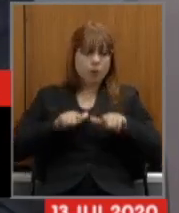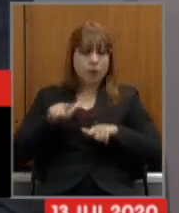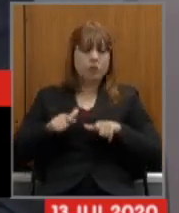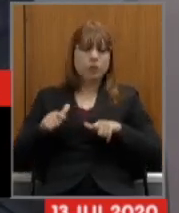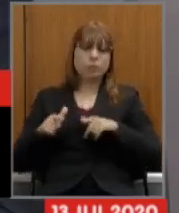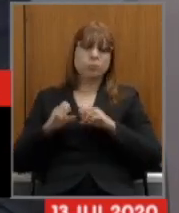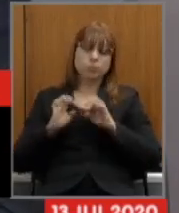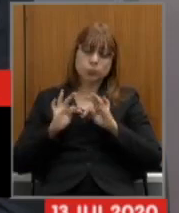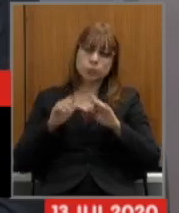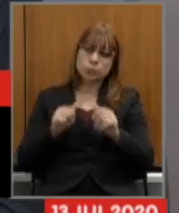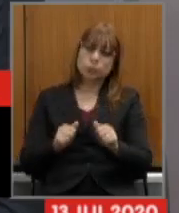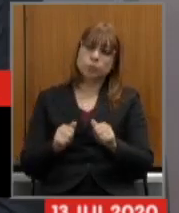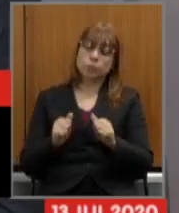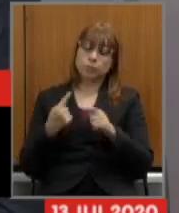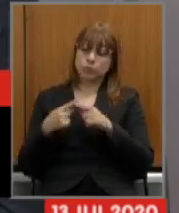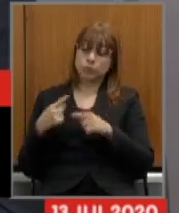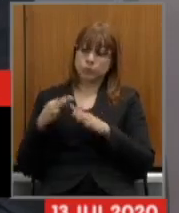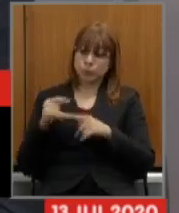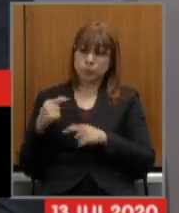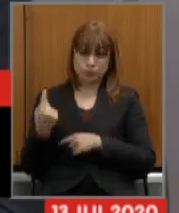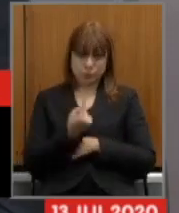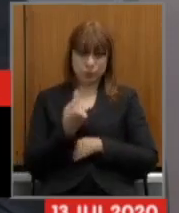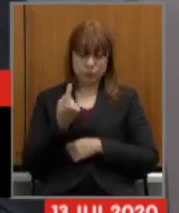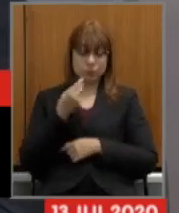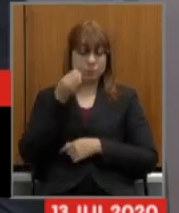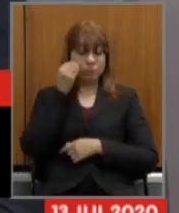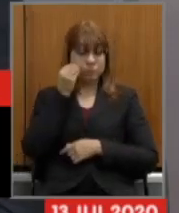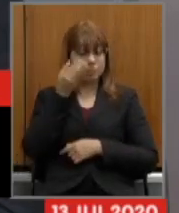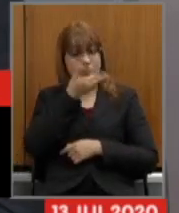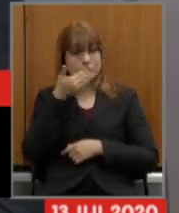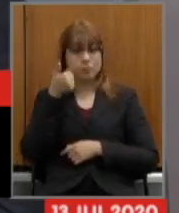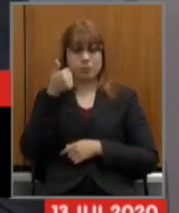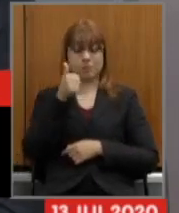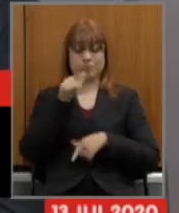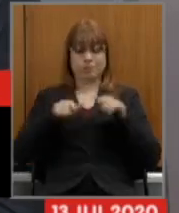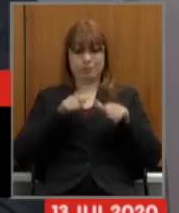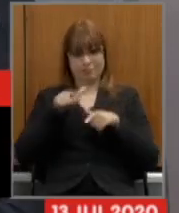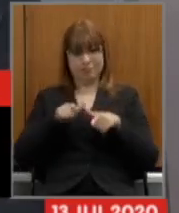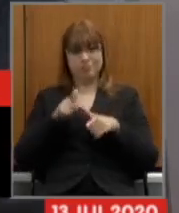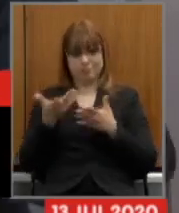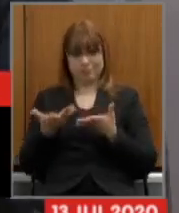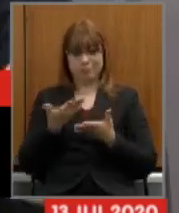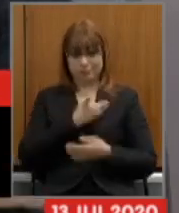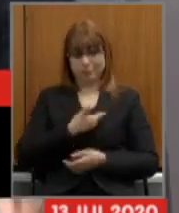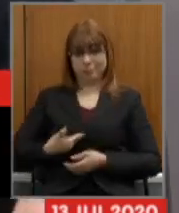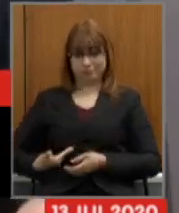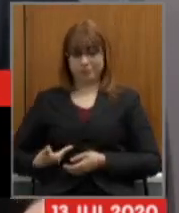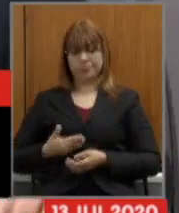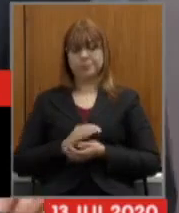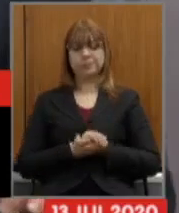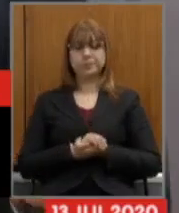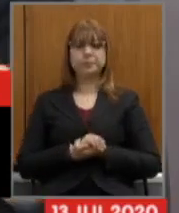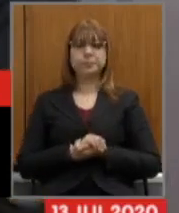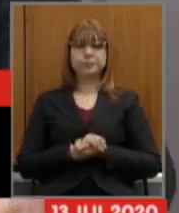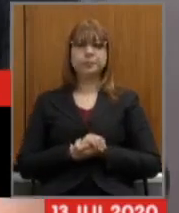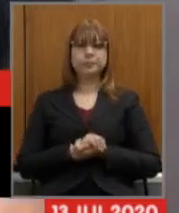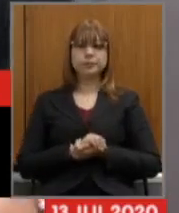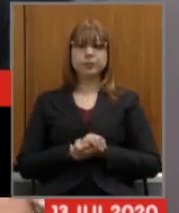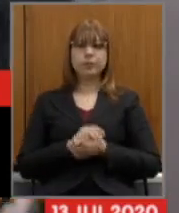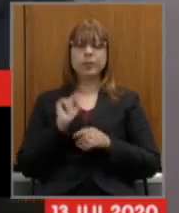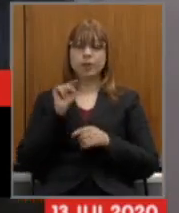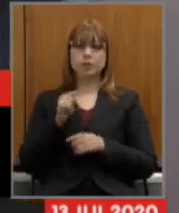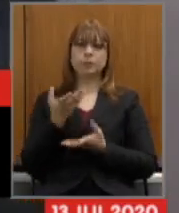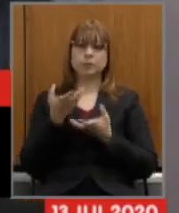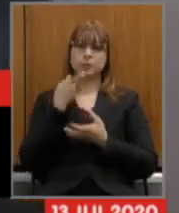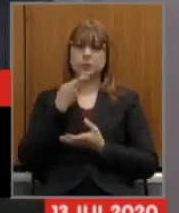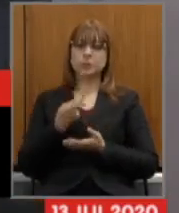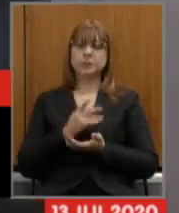nós estamos em busca de melhorias na prestação dos nossos serviços públicos então a respeito do ajuste fiscal era isso que gostaria de